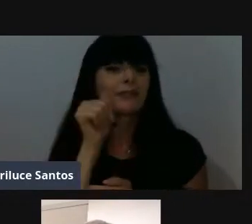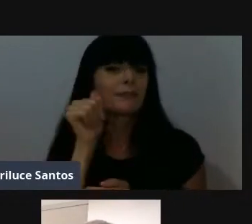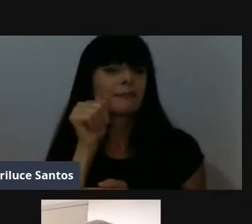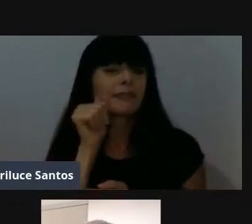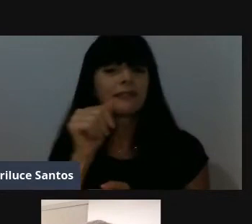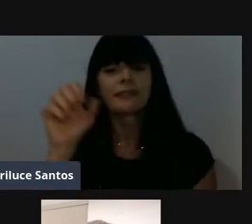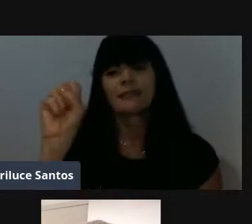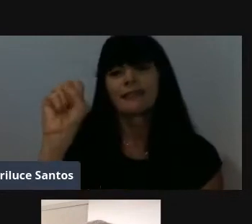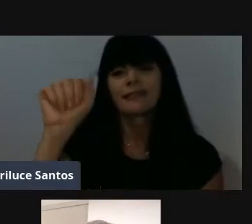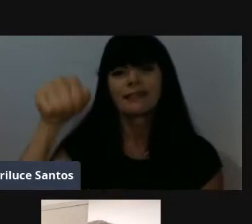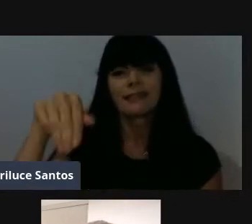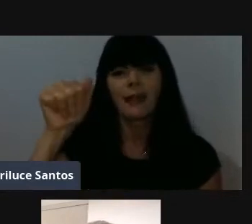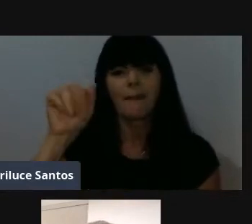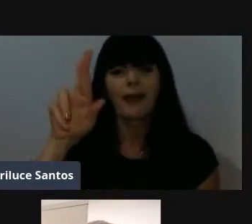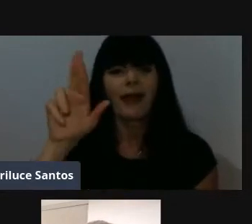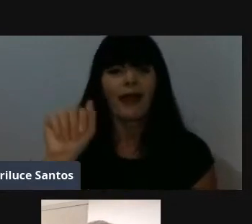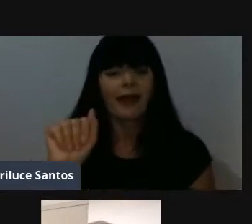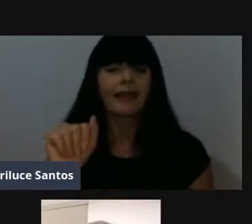Samara, começa você.